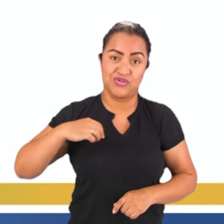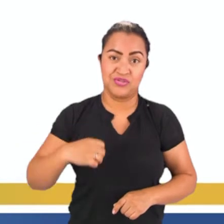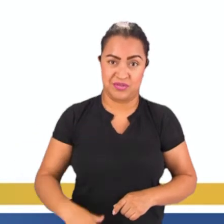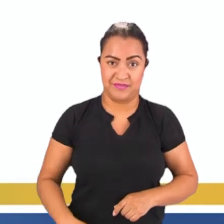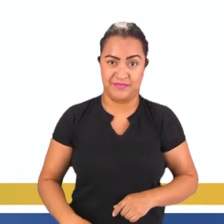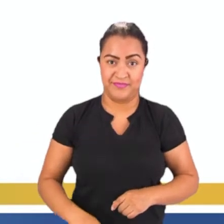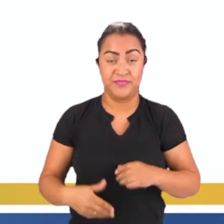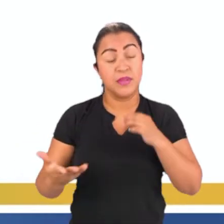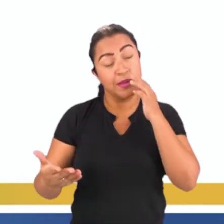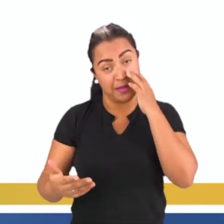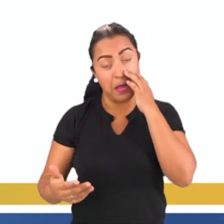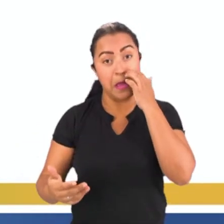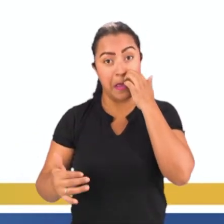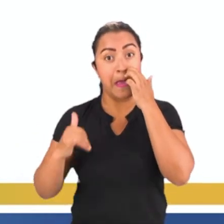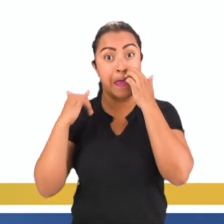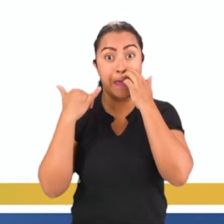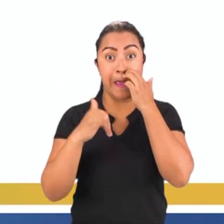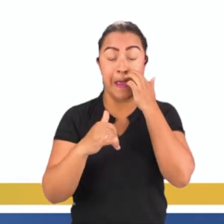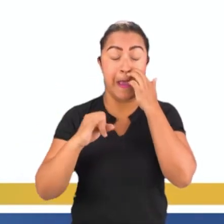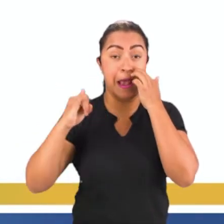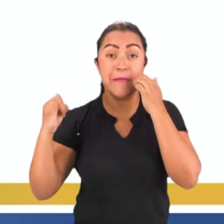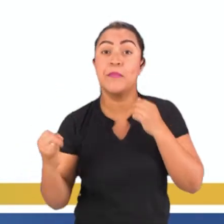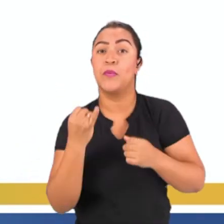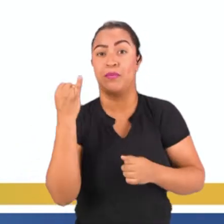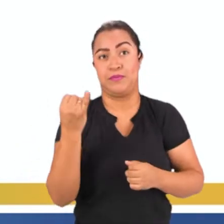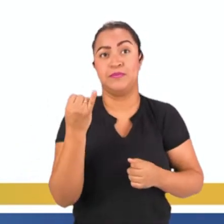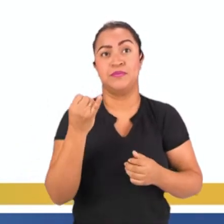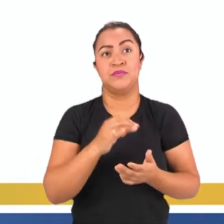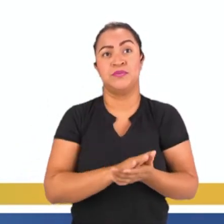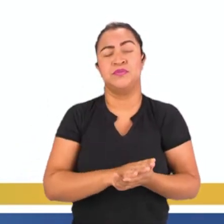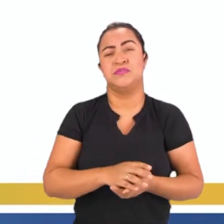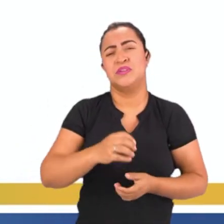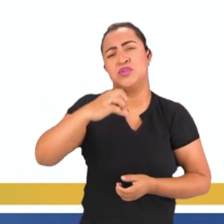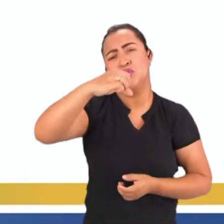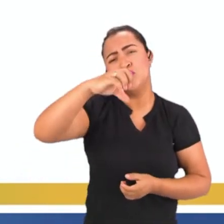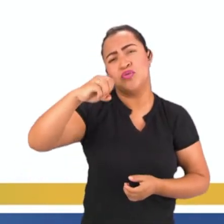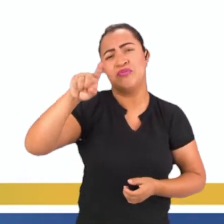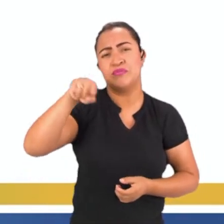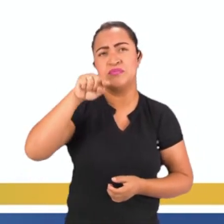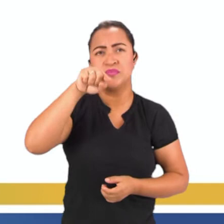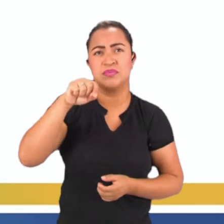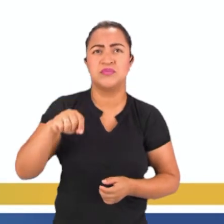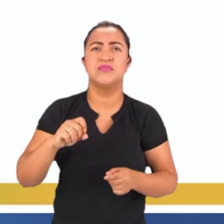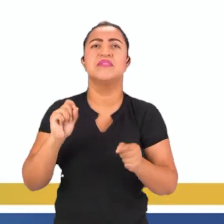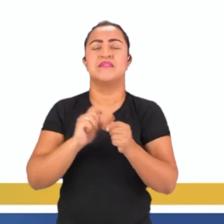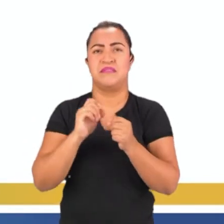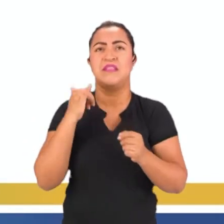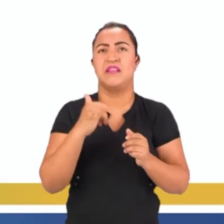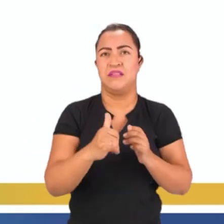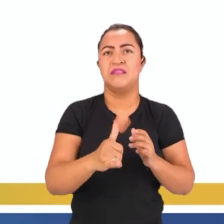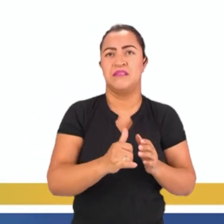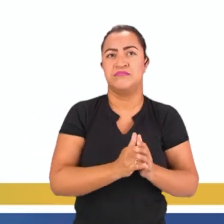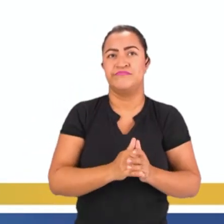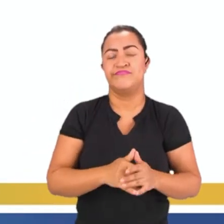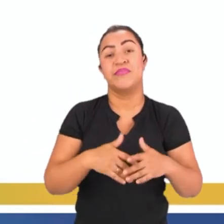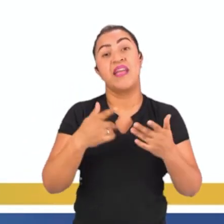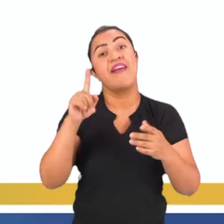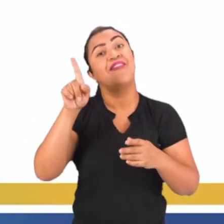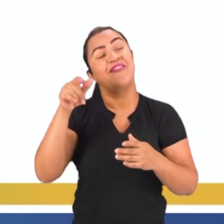muito importante. Cerca de 90% da energia elétrica gerada no país é proveniente das